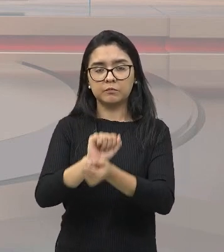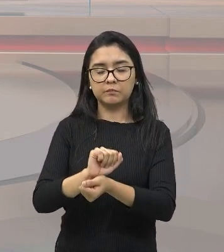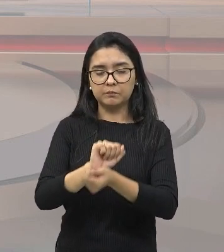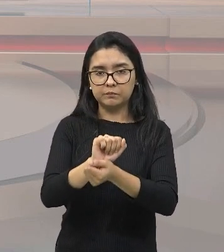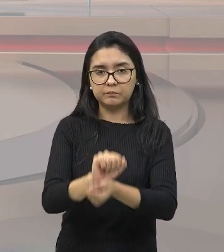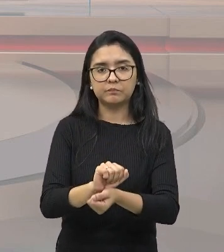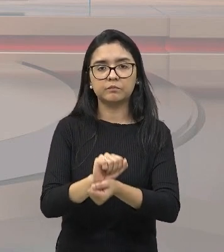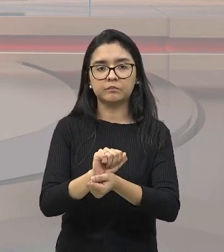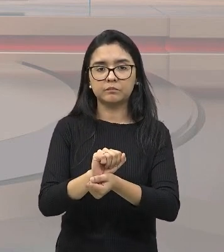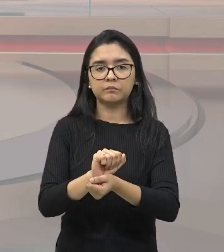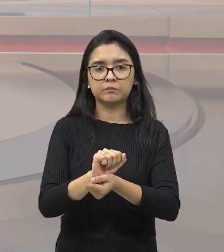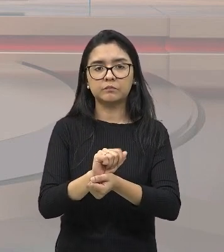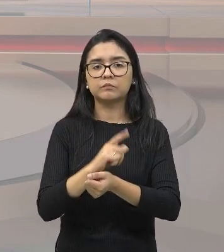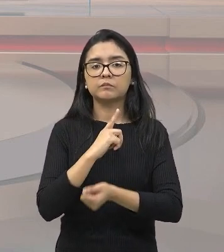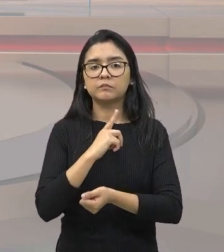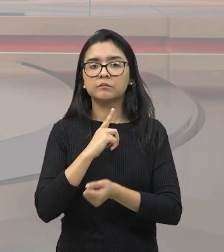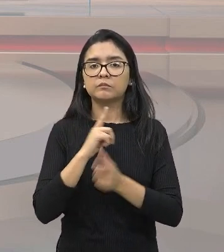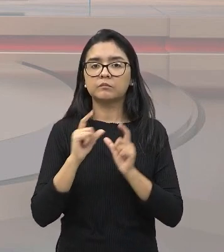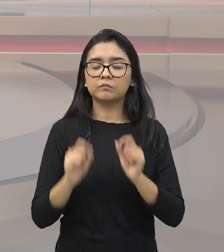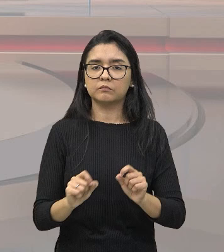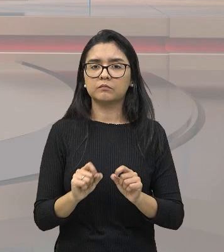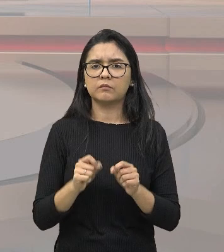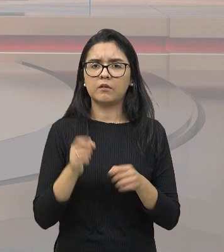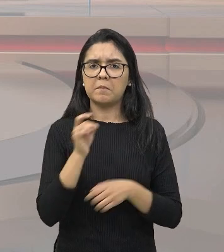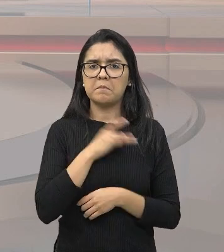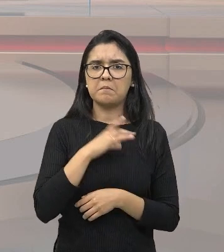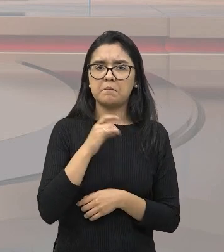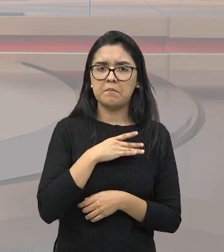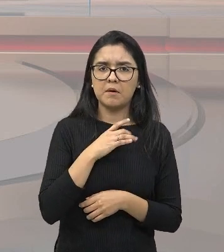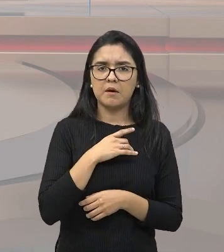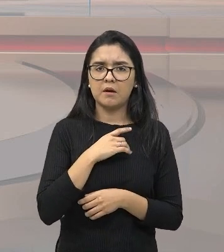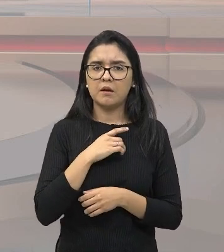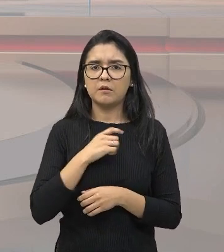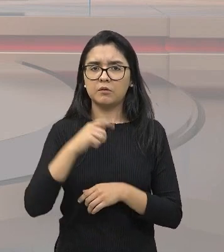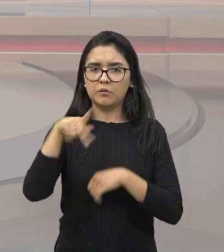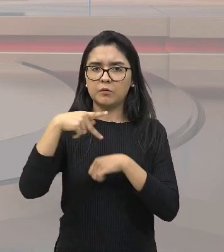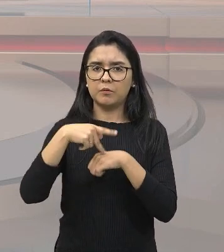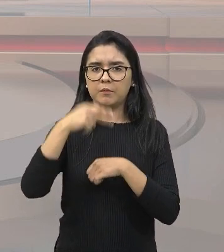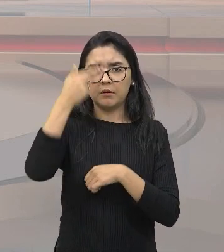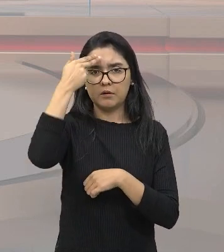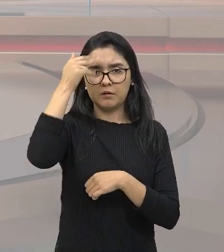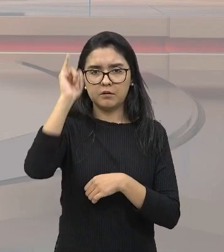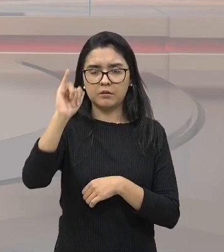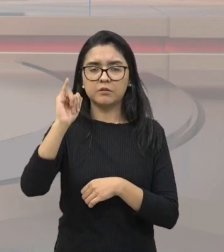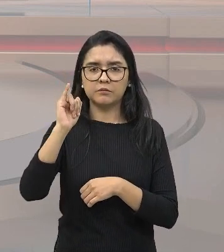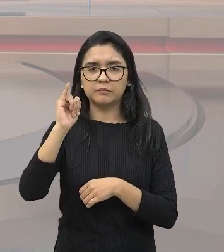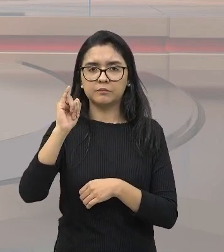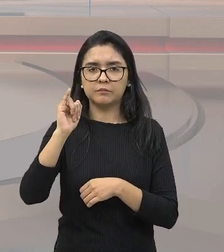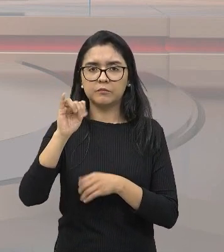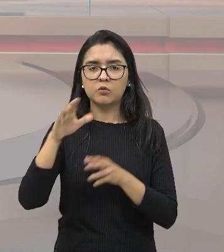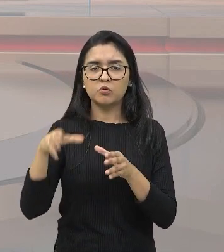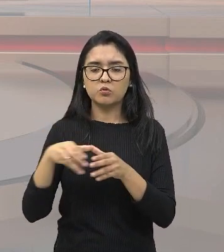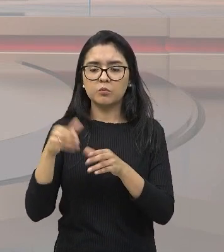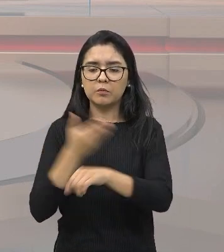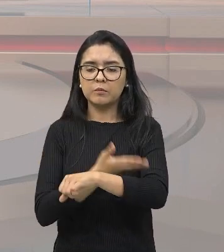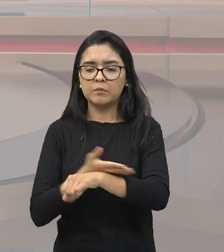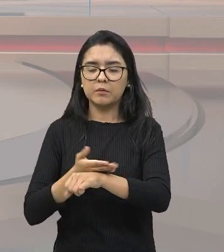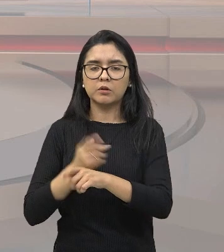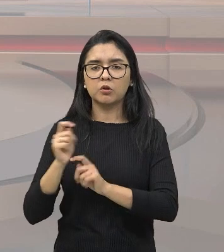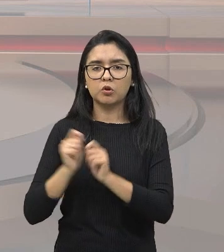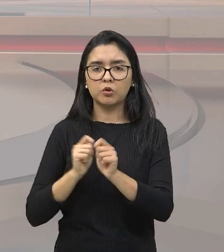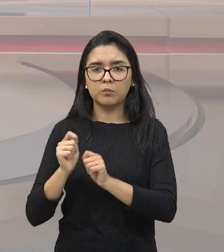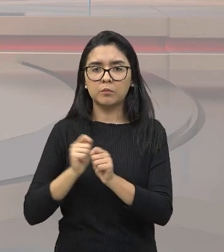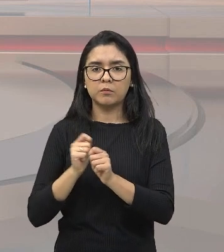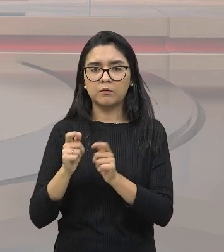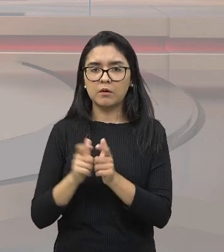trouxe medo, não só dentro do Haiti para a minoria branca que dominava sobre a maior parte da